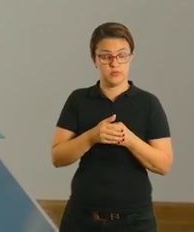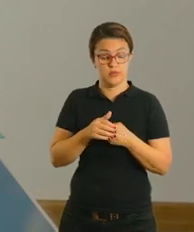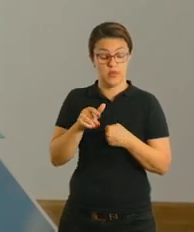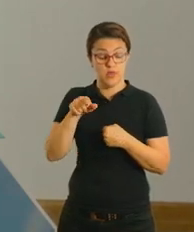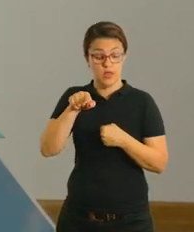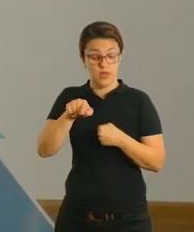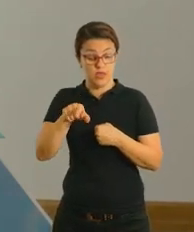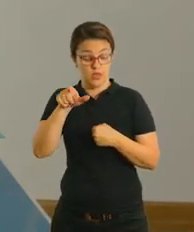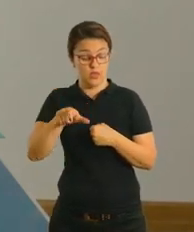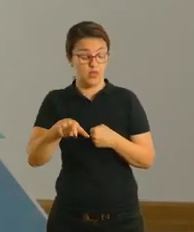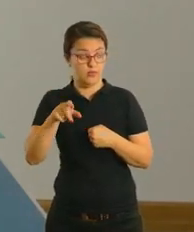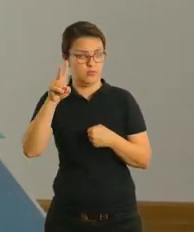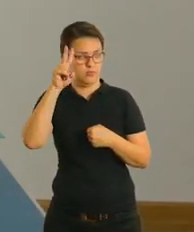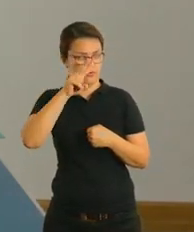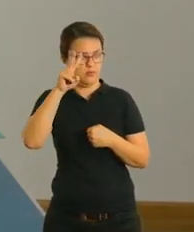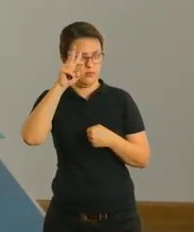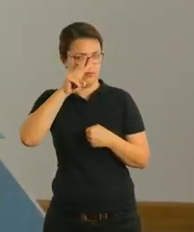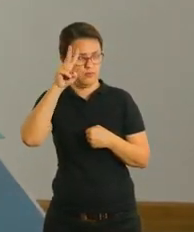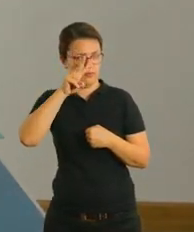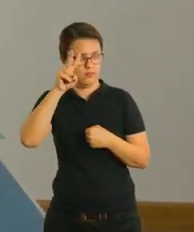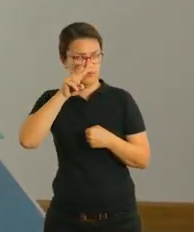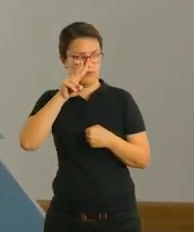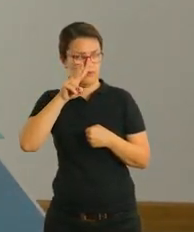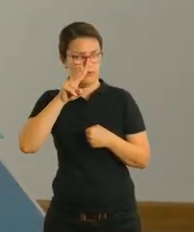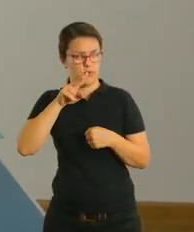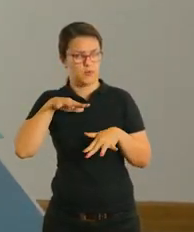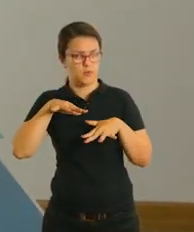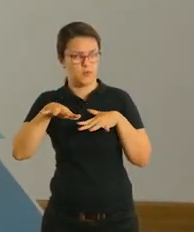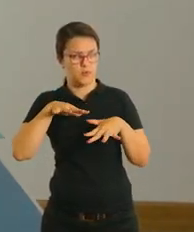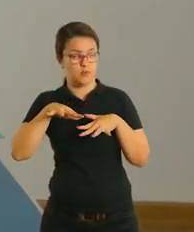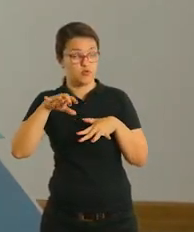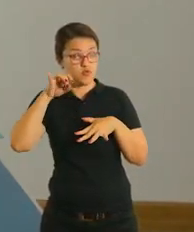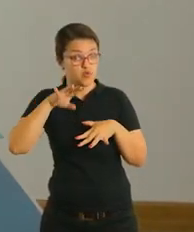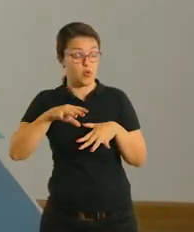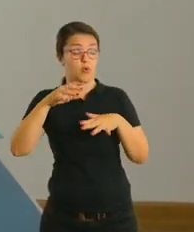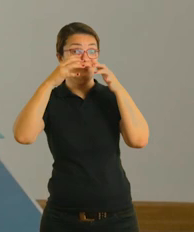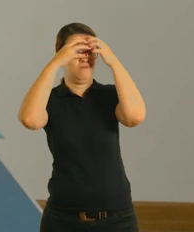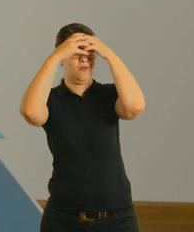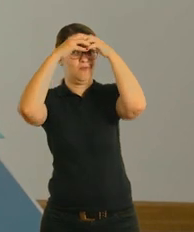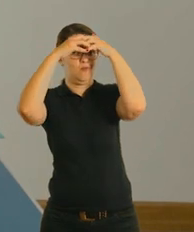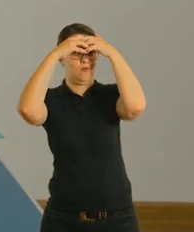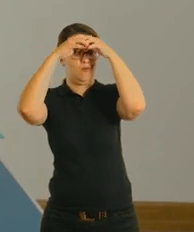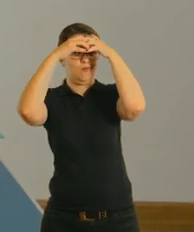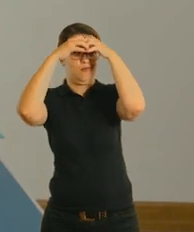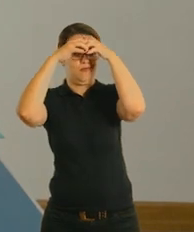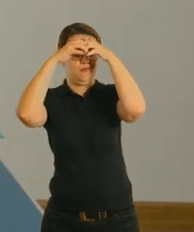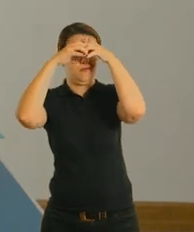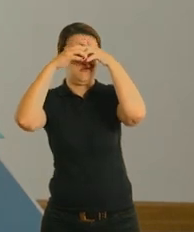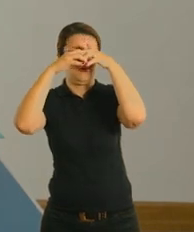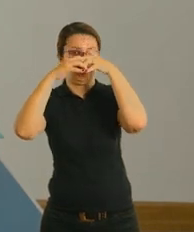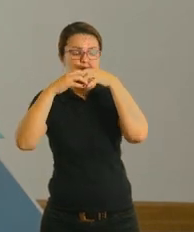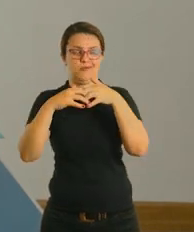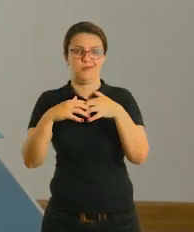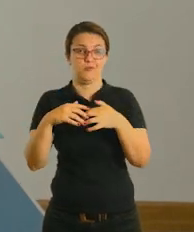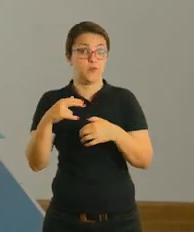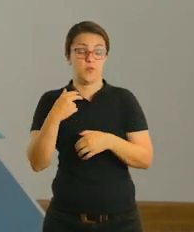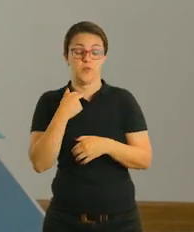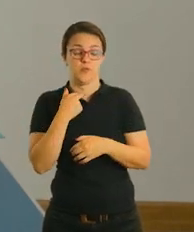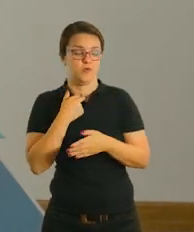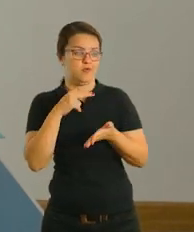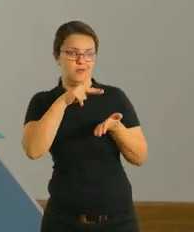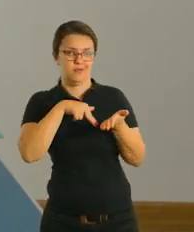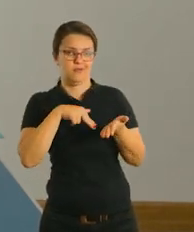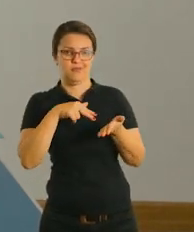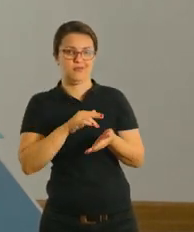reproduzir as posições que ela te entregou usando o recurso apenas a memória, ela não vai poder mais visualizar os